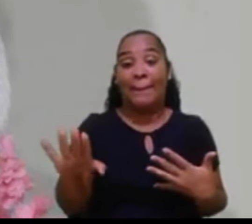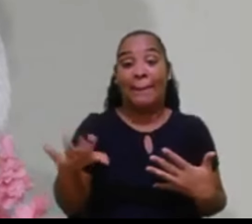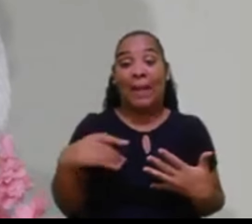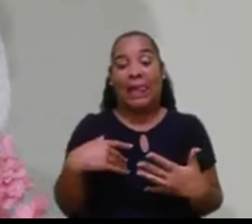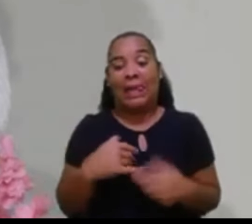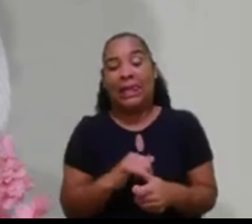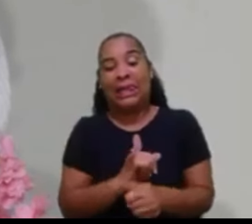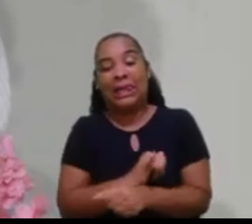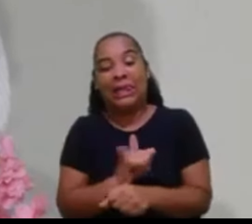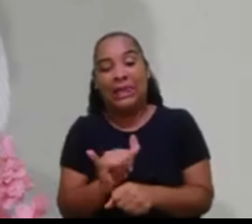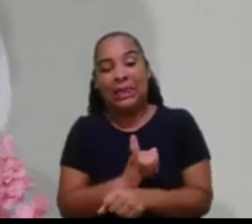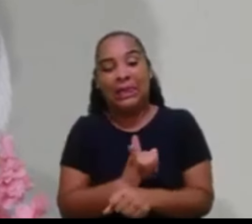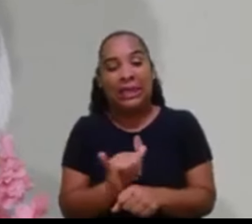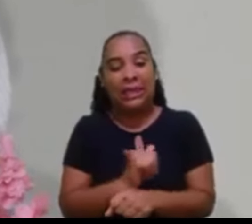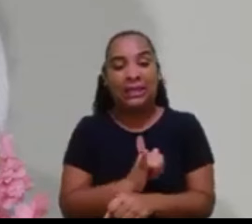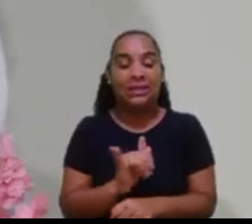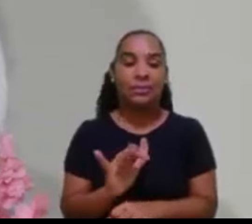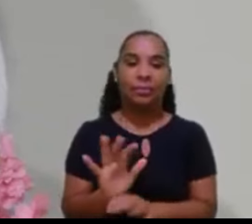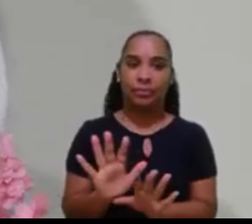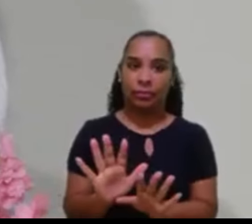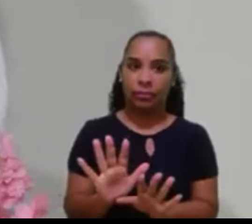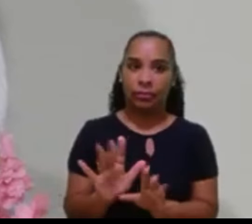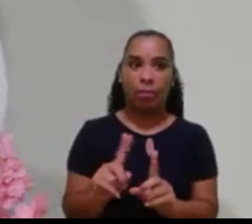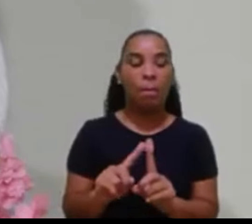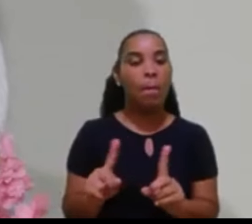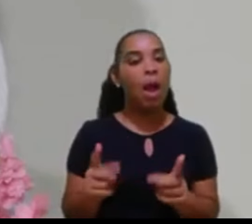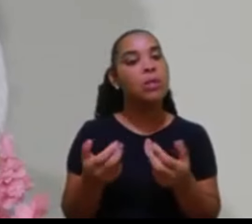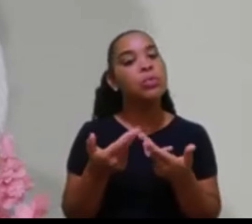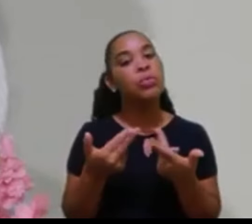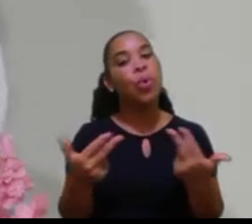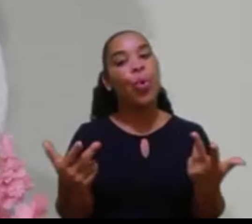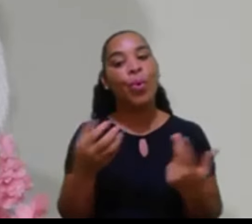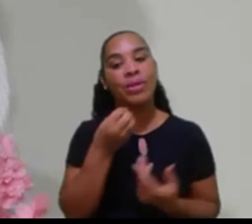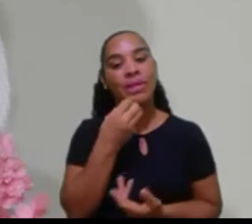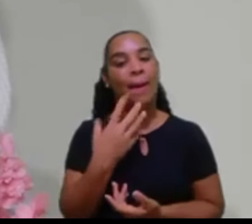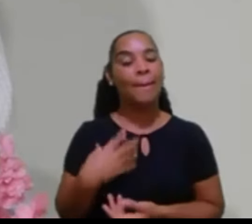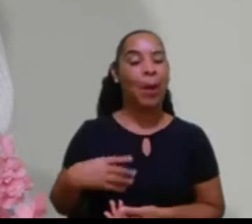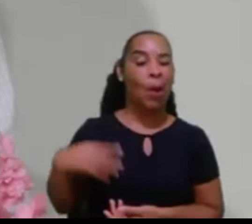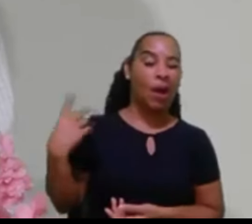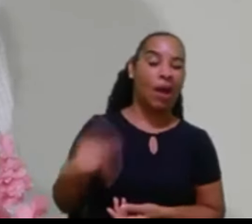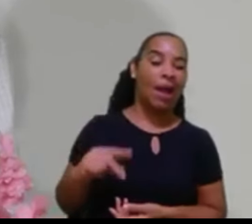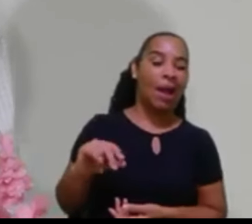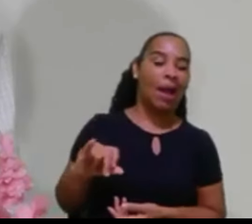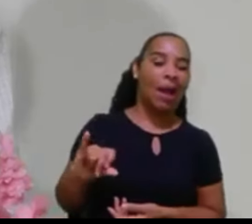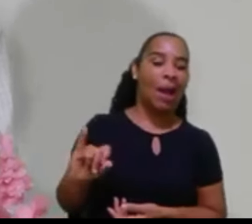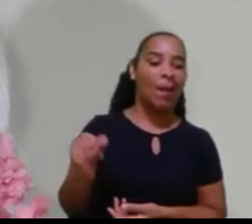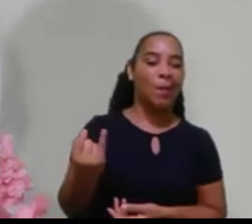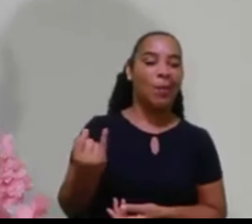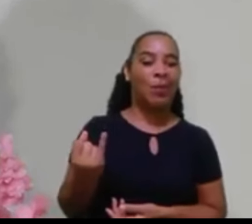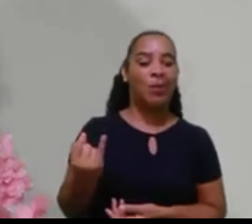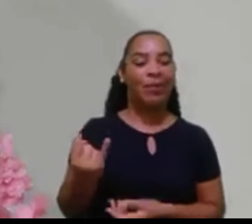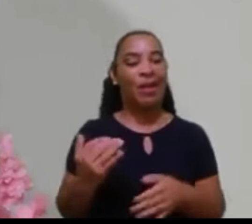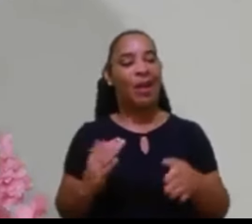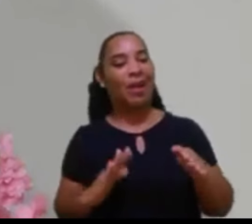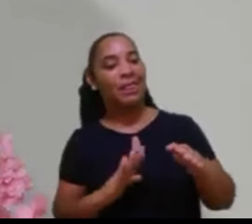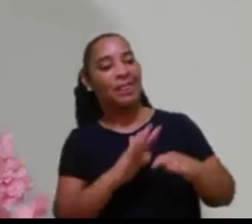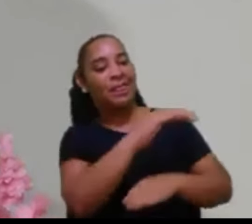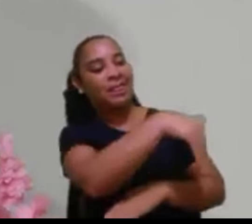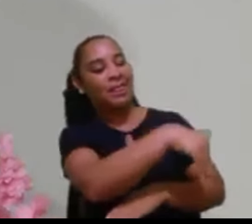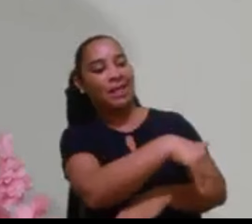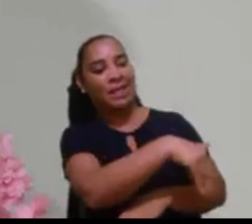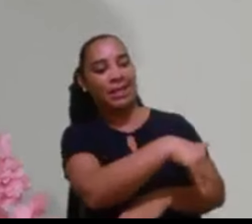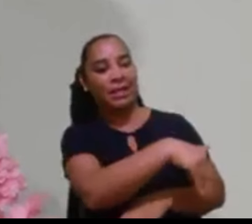Então, quando algo de bom me acontece, digo, oba! Aí eu dou o salto, mas não pôr no trago.